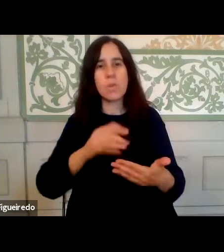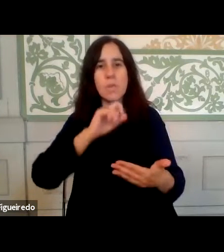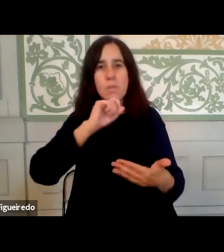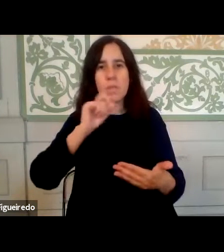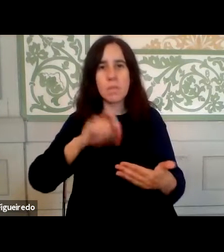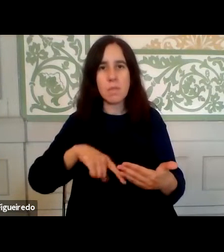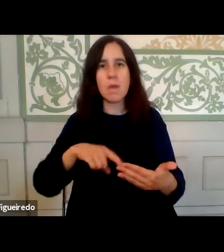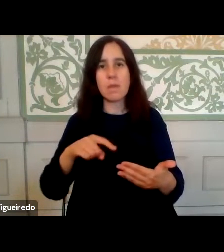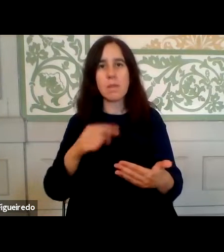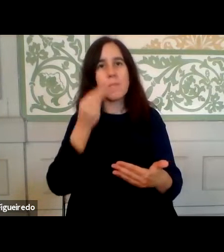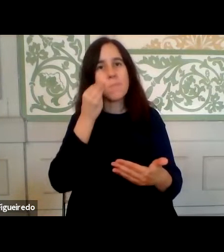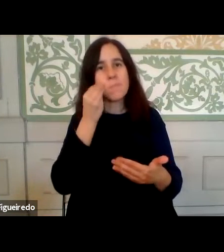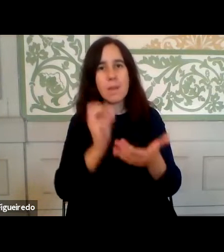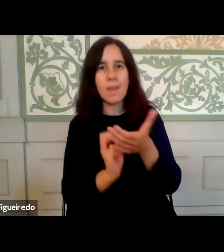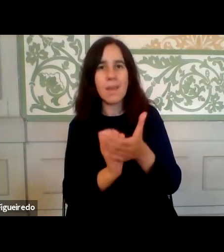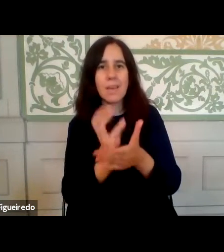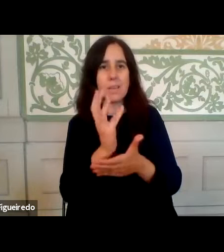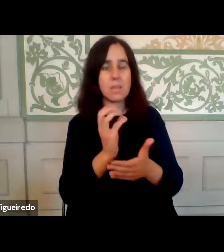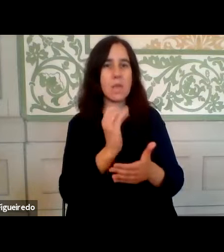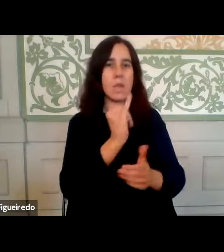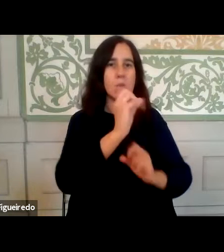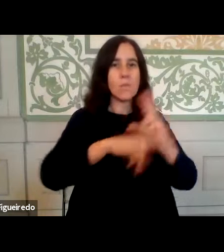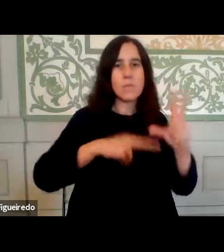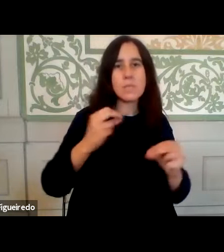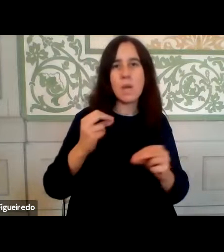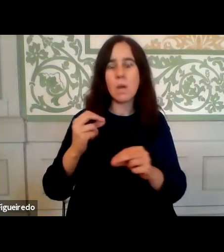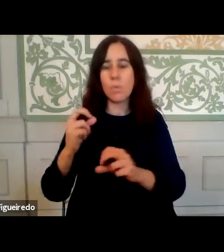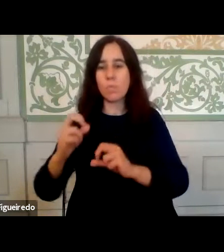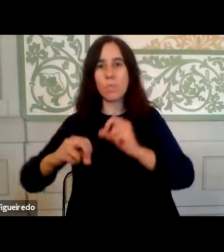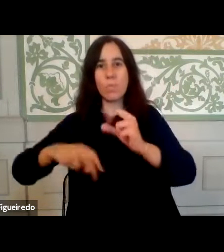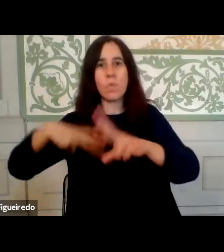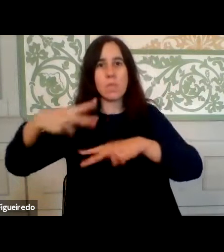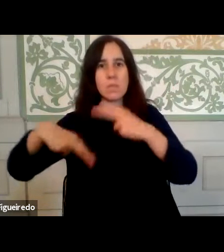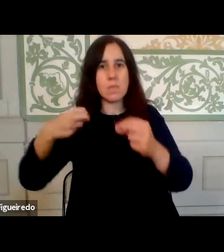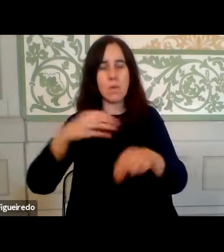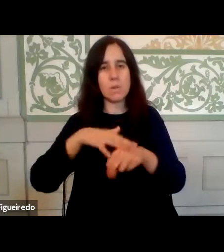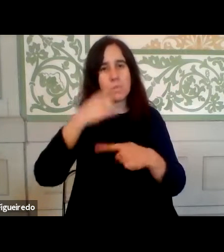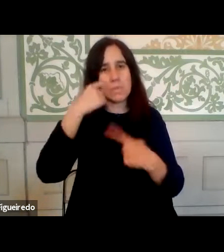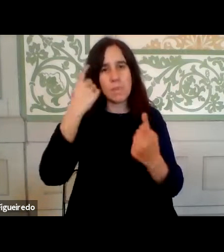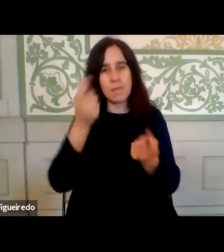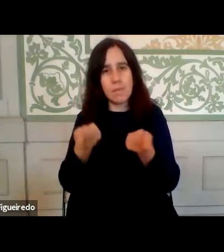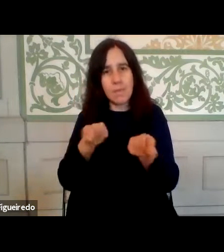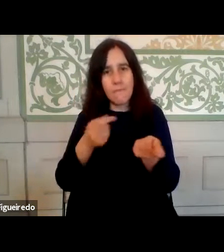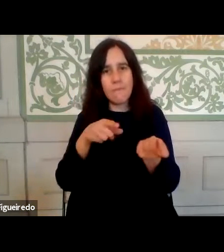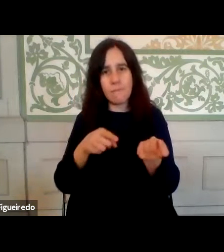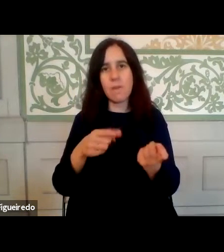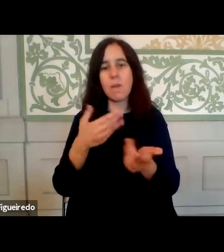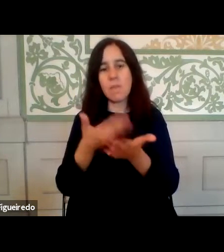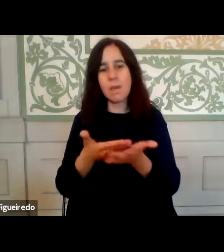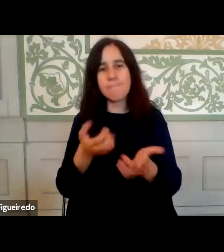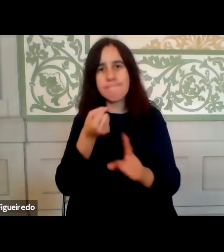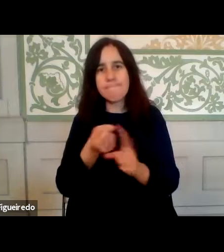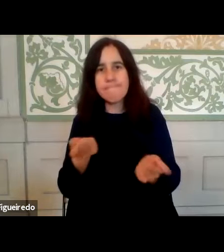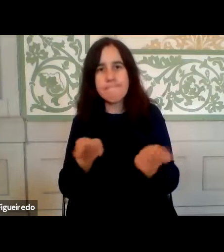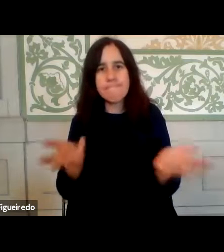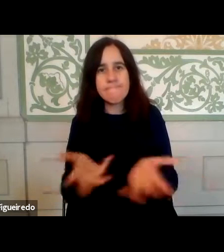que enraizam a inovação, a modernização administrativa e este desafio de promover e continuar a promover a